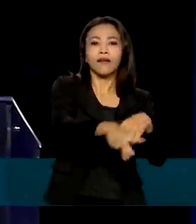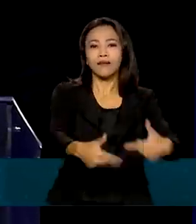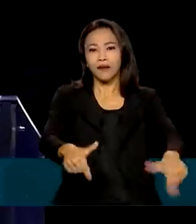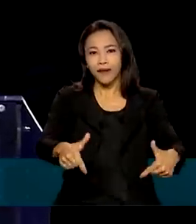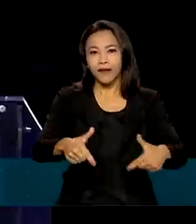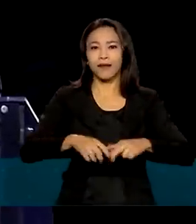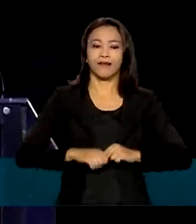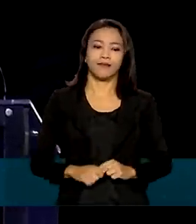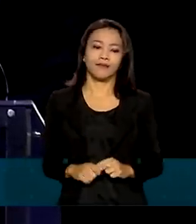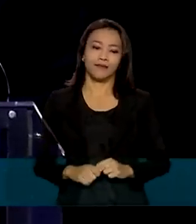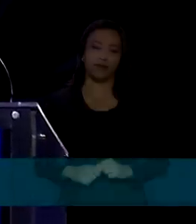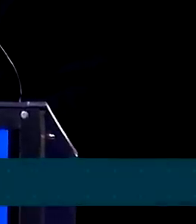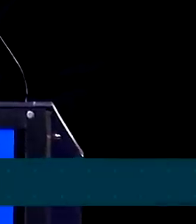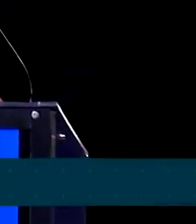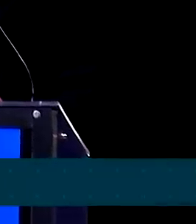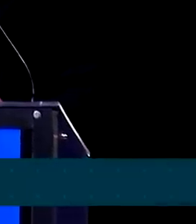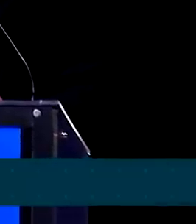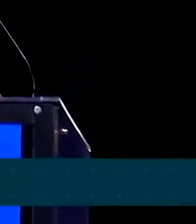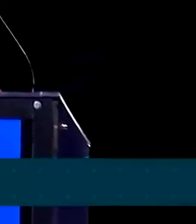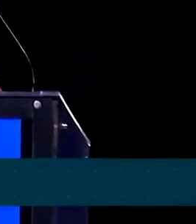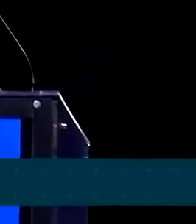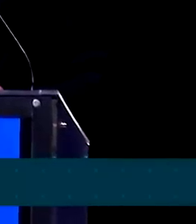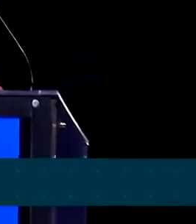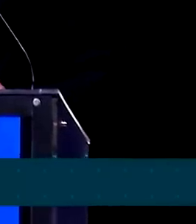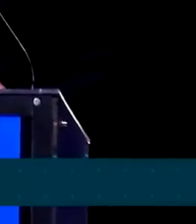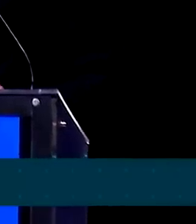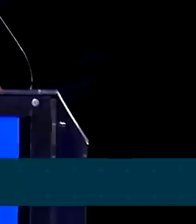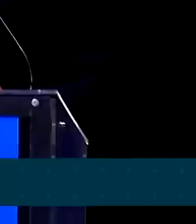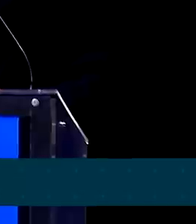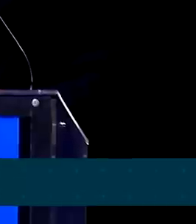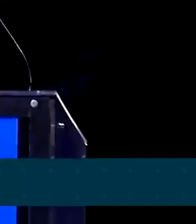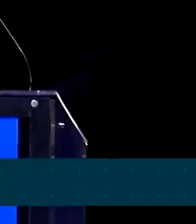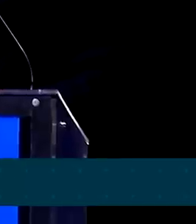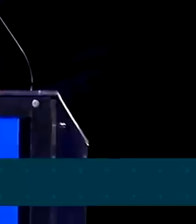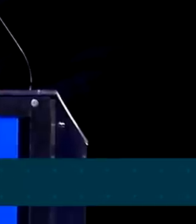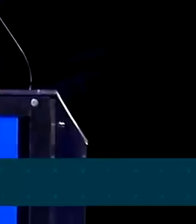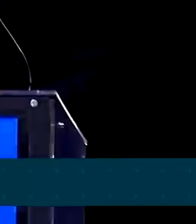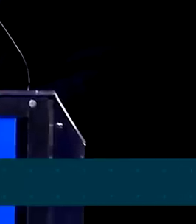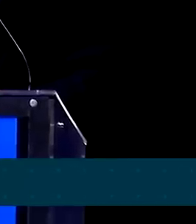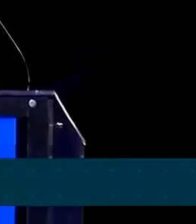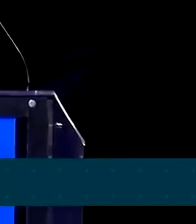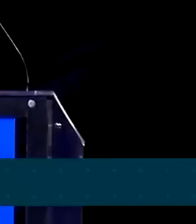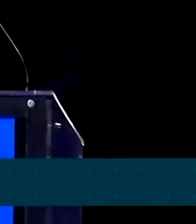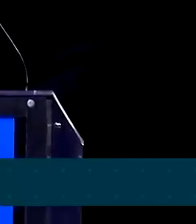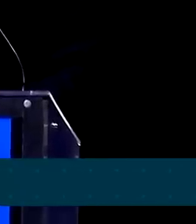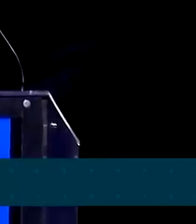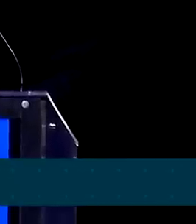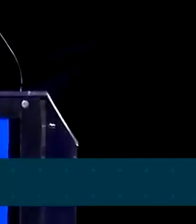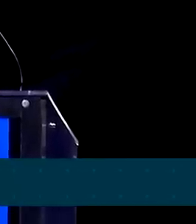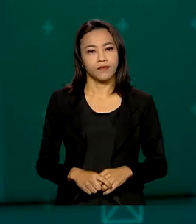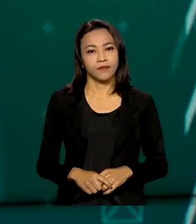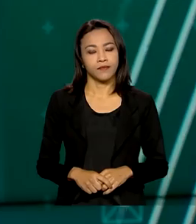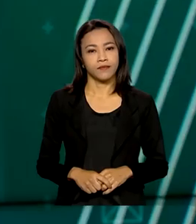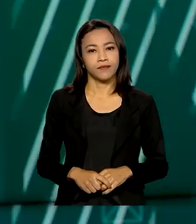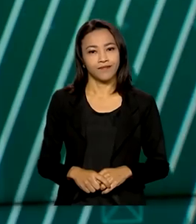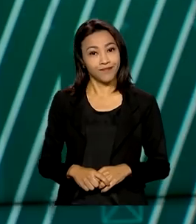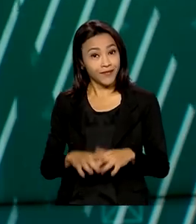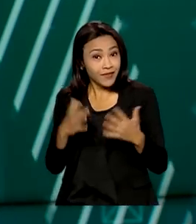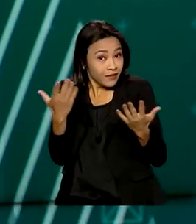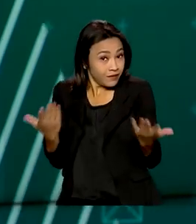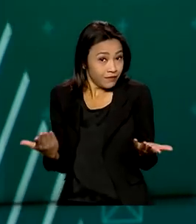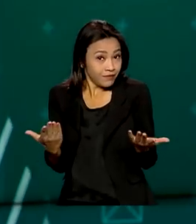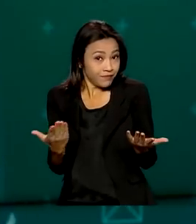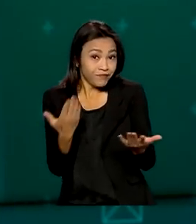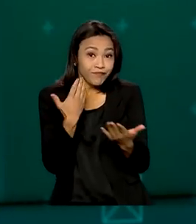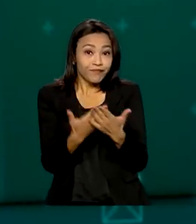arranjam divisa para o nosso Brasil e nos garantem a segurança alimentar. Que tal